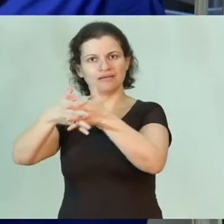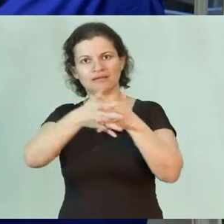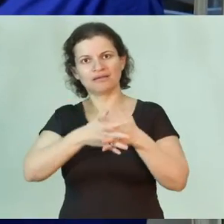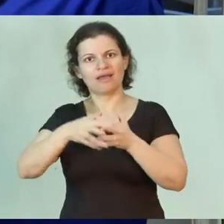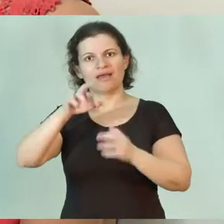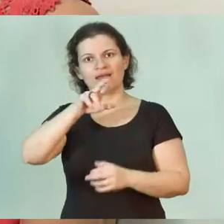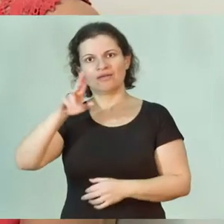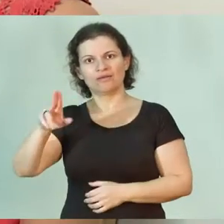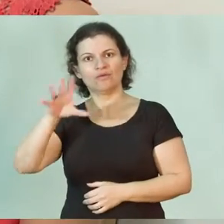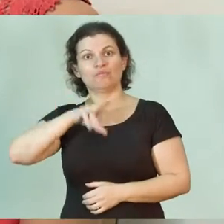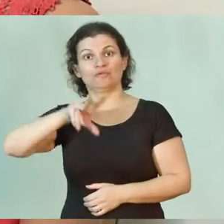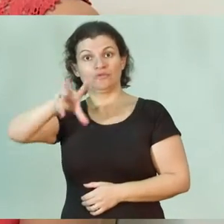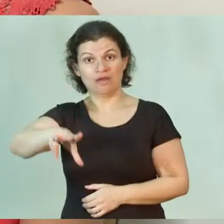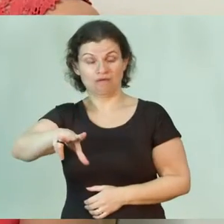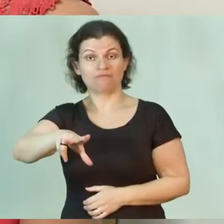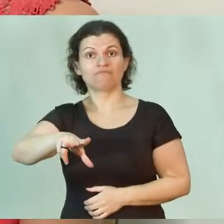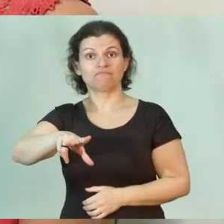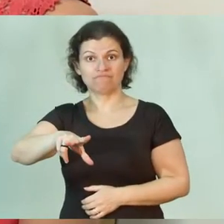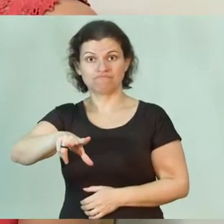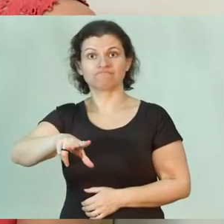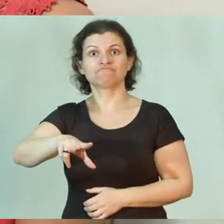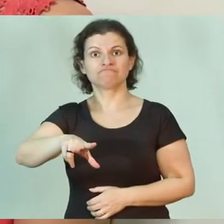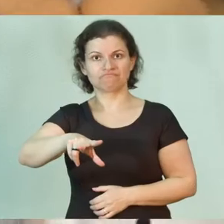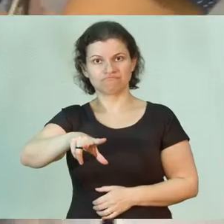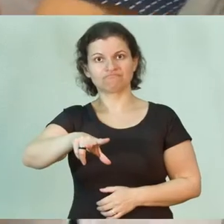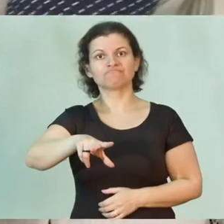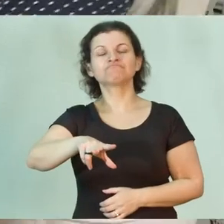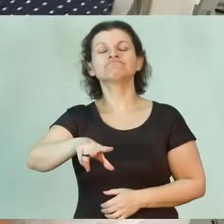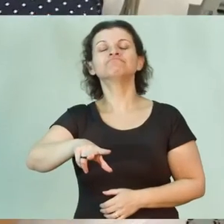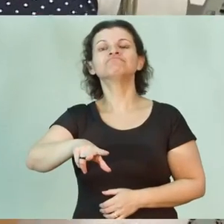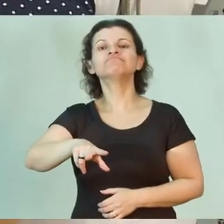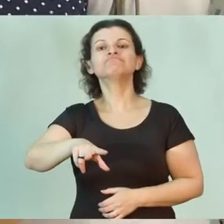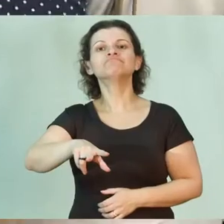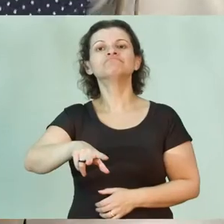Unido, Portugal e Suécia.